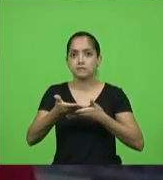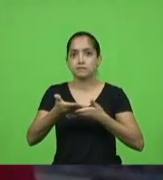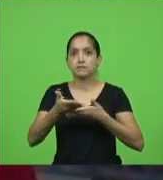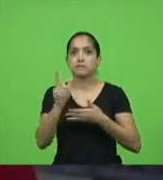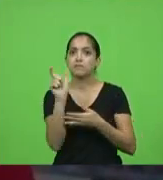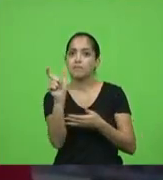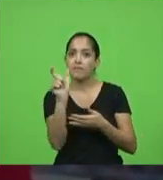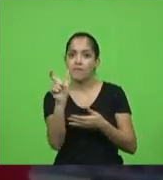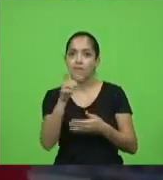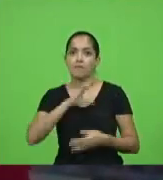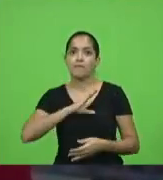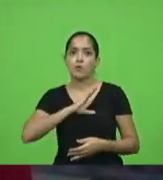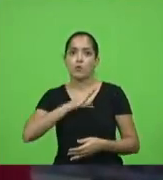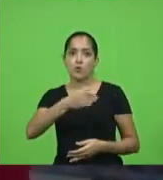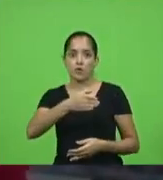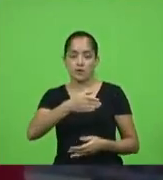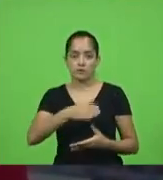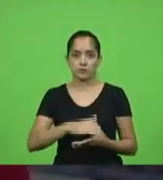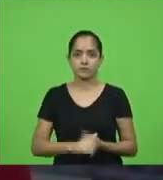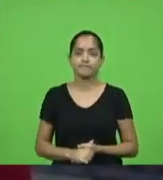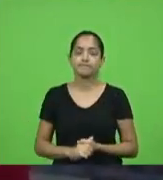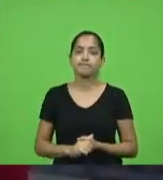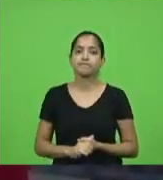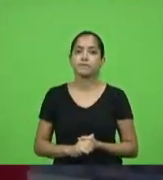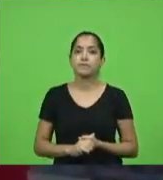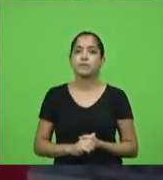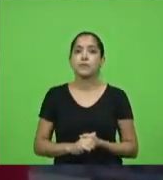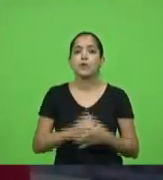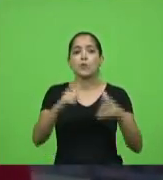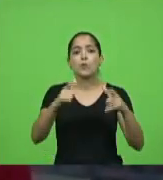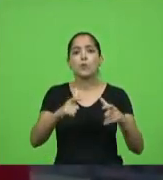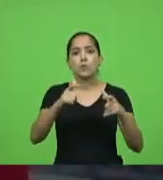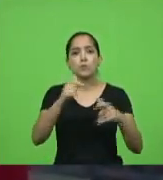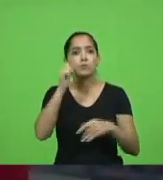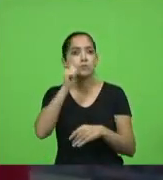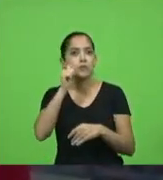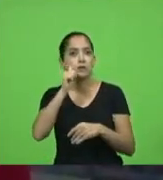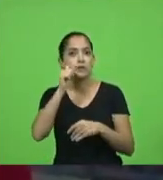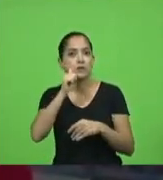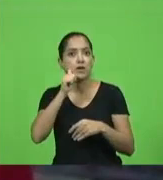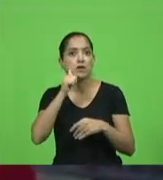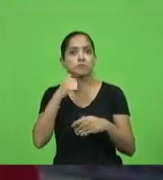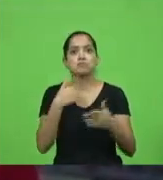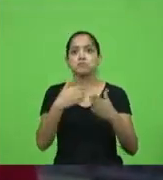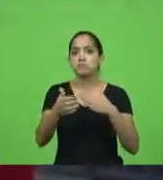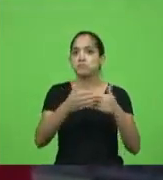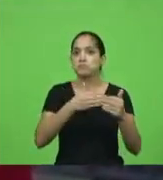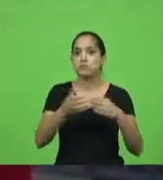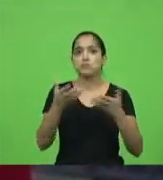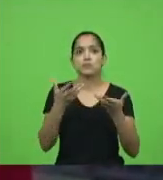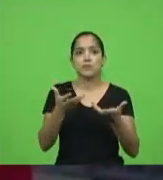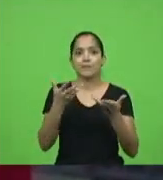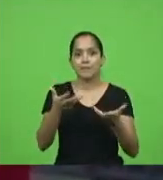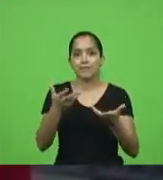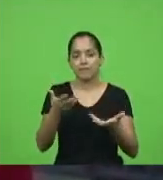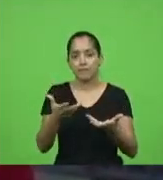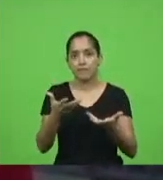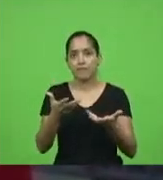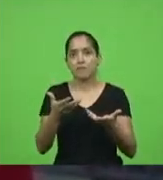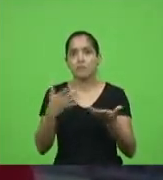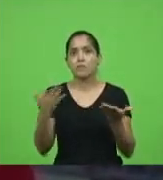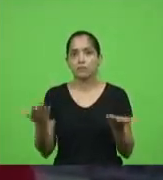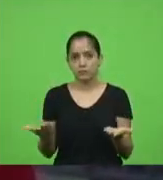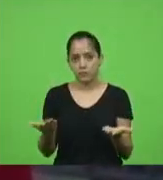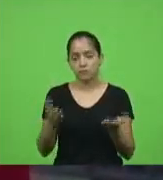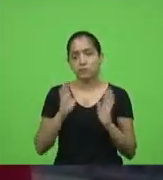coragem o lugar da mulher é unicamente onde a mulher deseja estar ou como o chavão